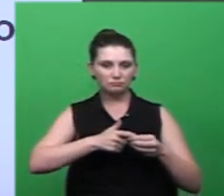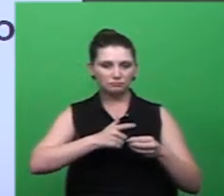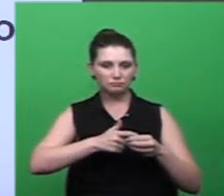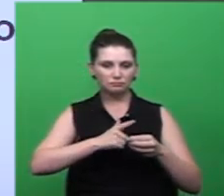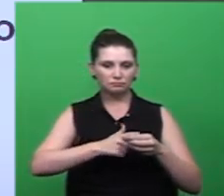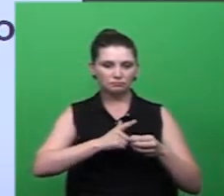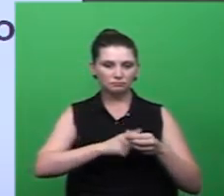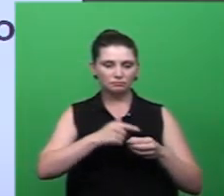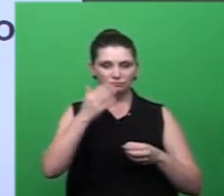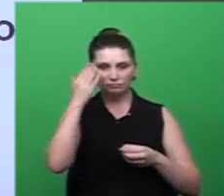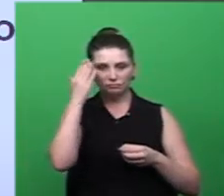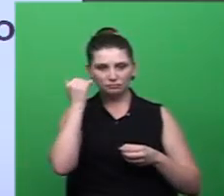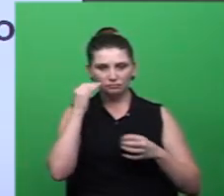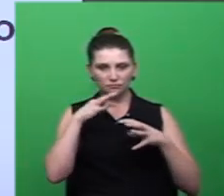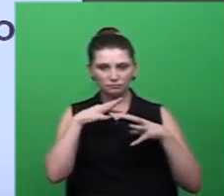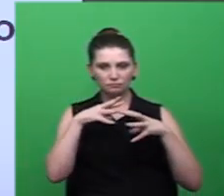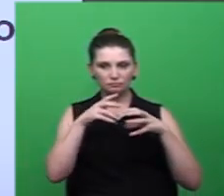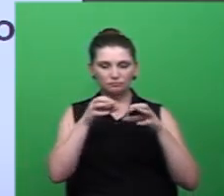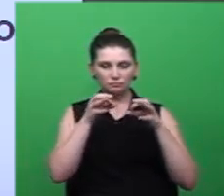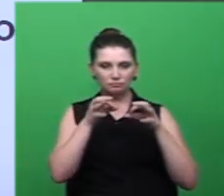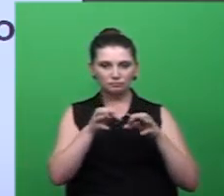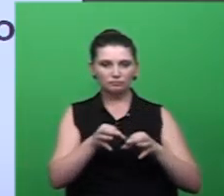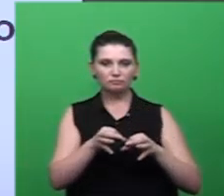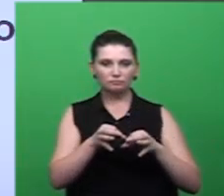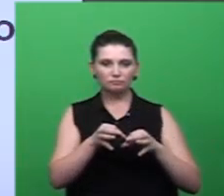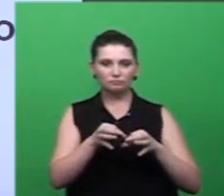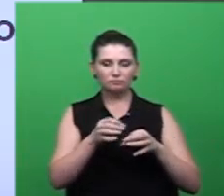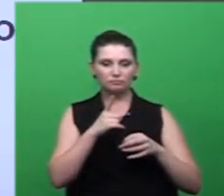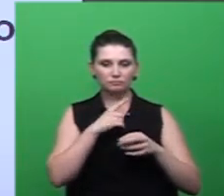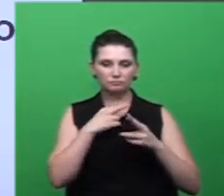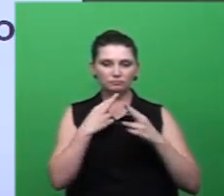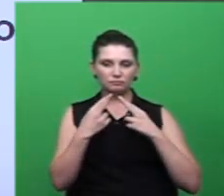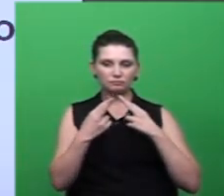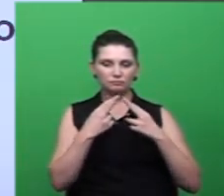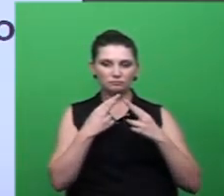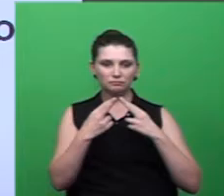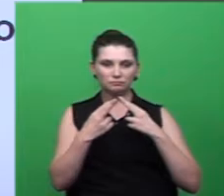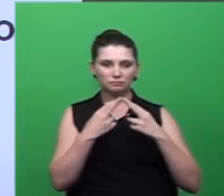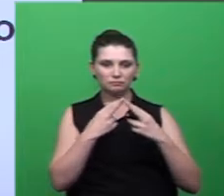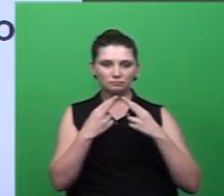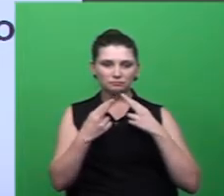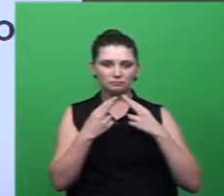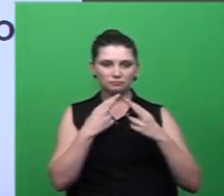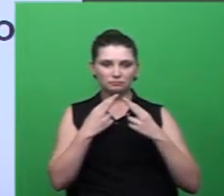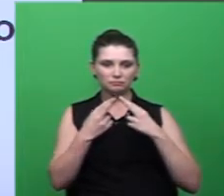êxitos, que são relacionados à nossa equipe de inteligência por trás da vigilância.